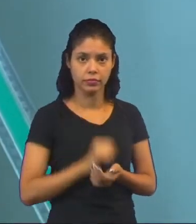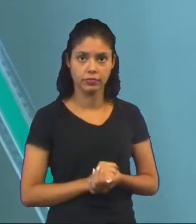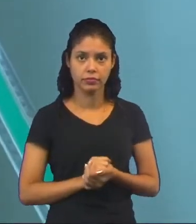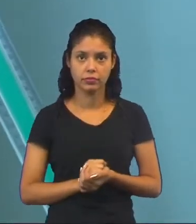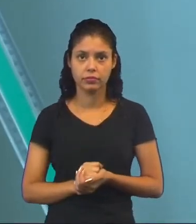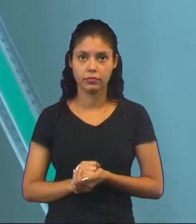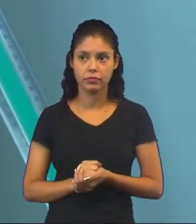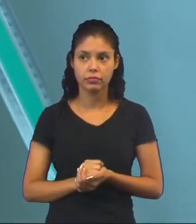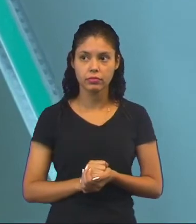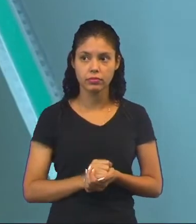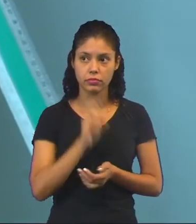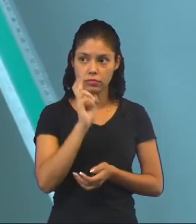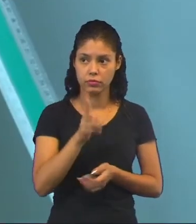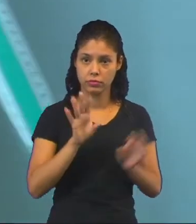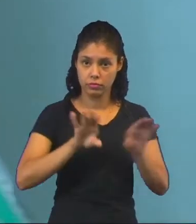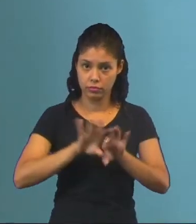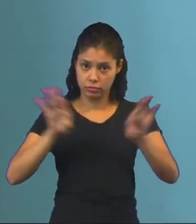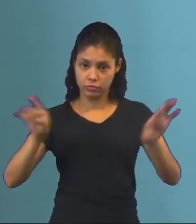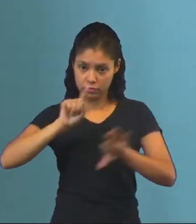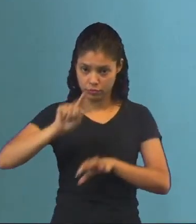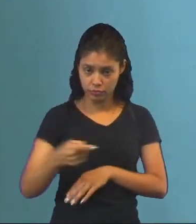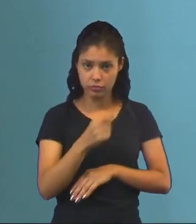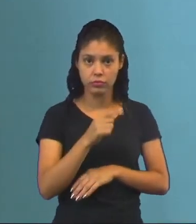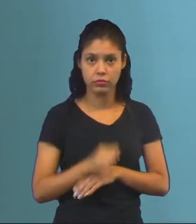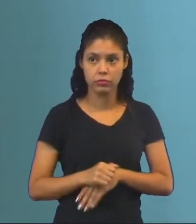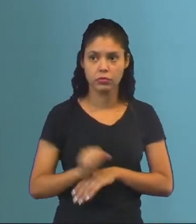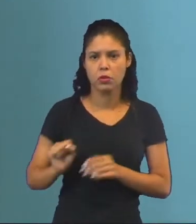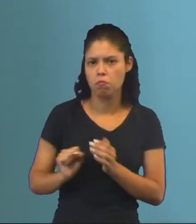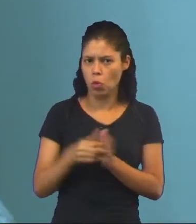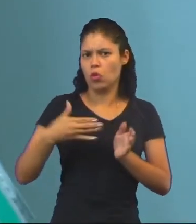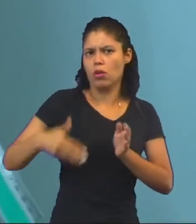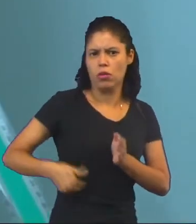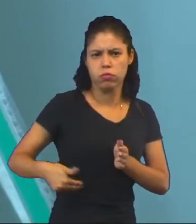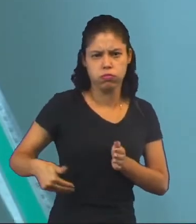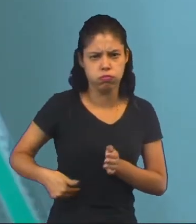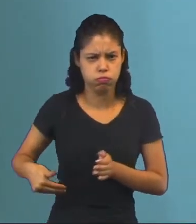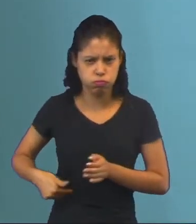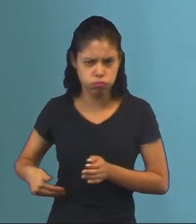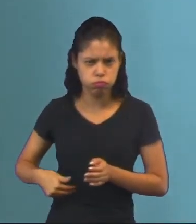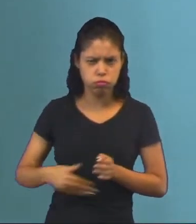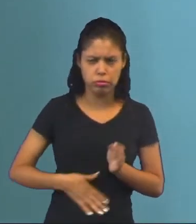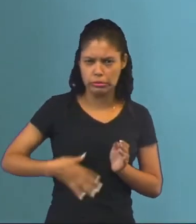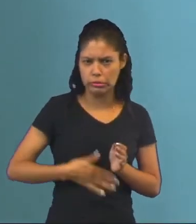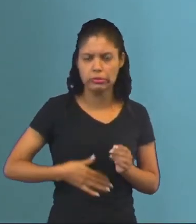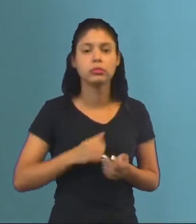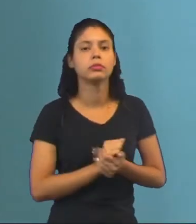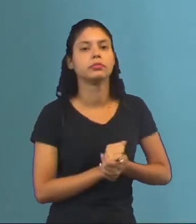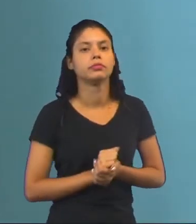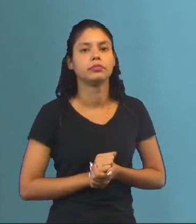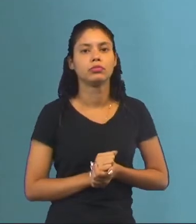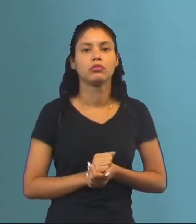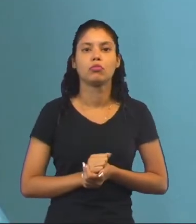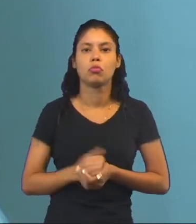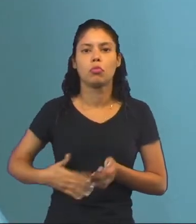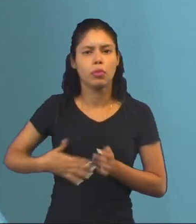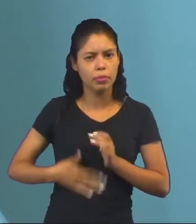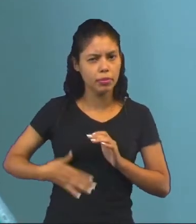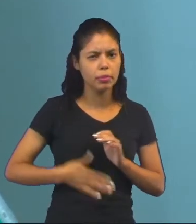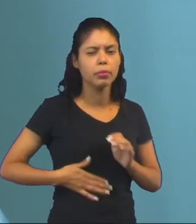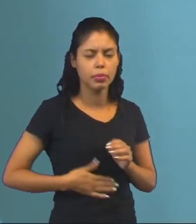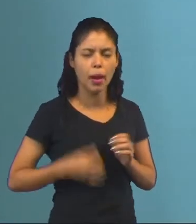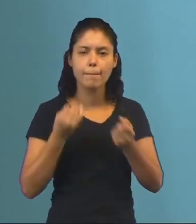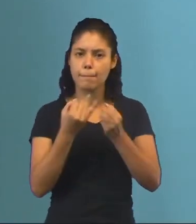Está aqui no meio, ó. Separado por uma virgo. Ele fala muita fome. Porque indica que ele respondeu passando sua mão pela